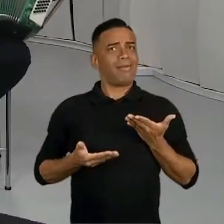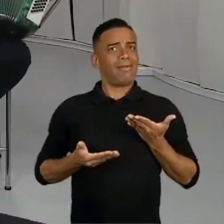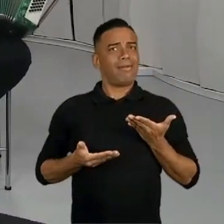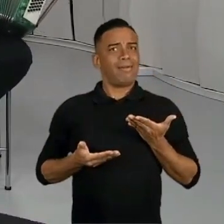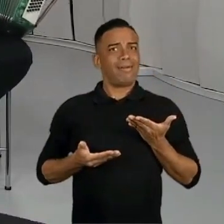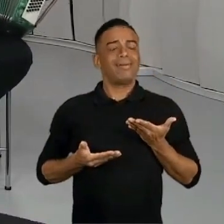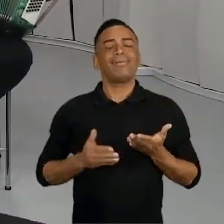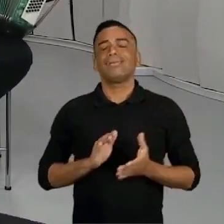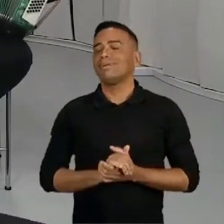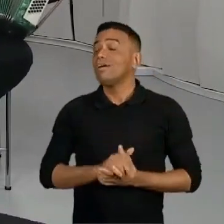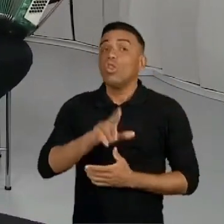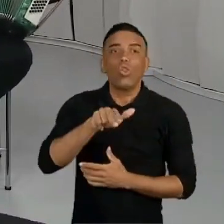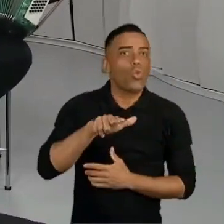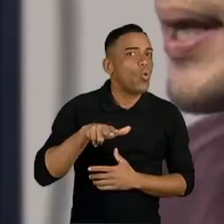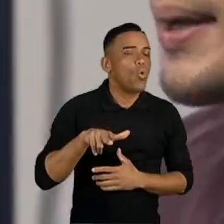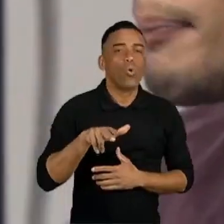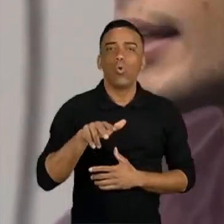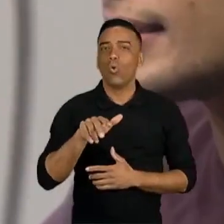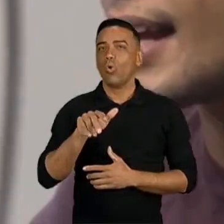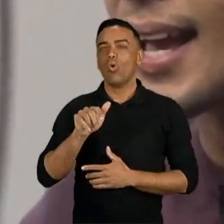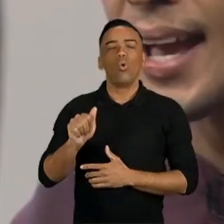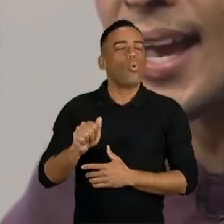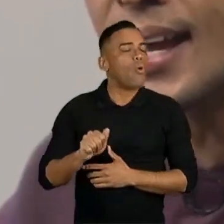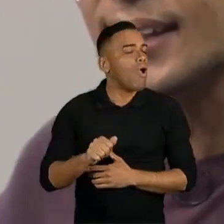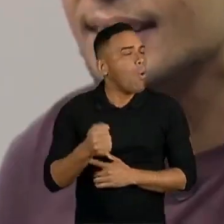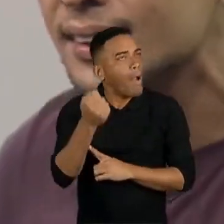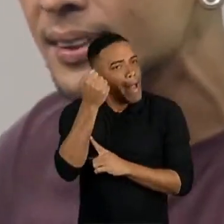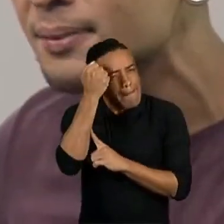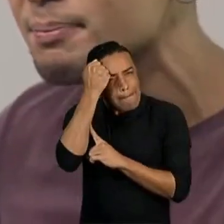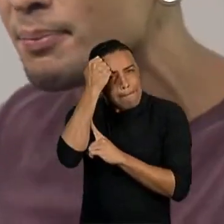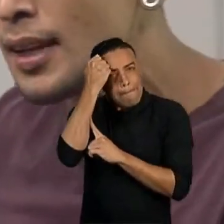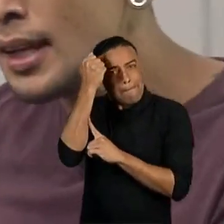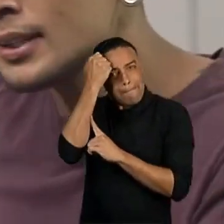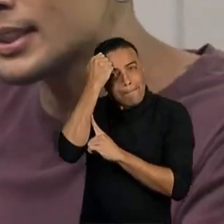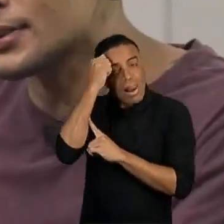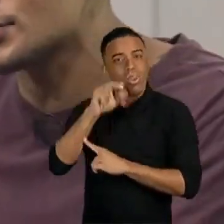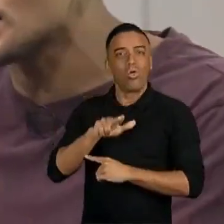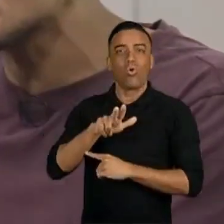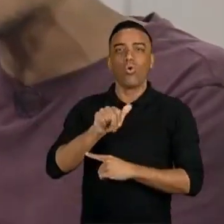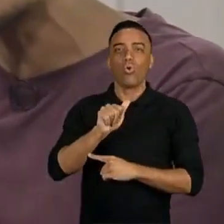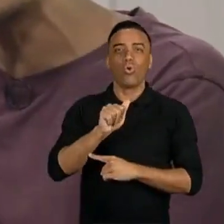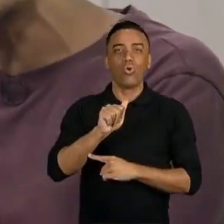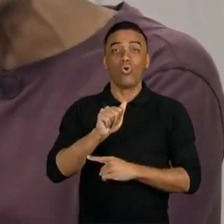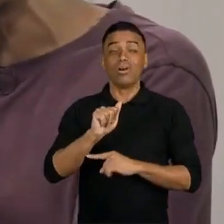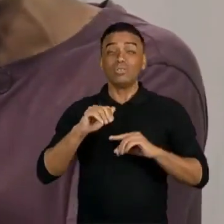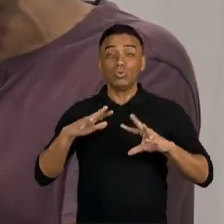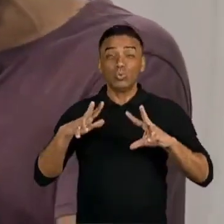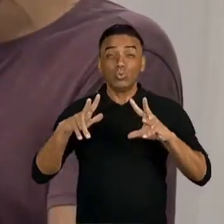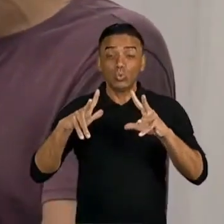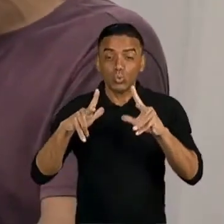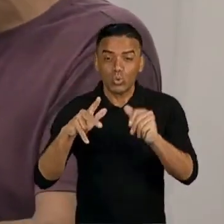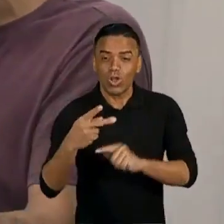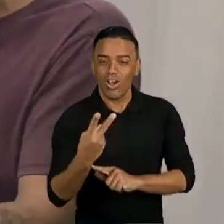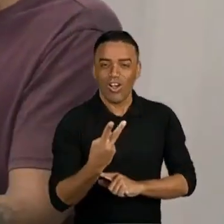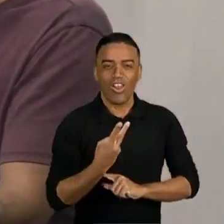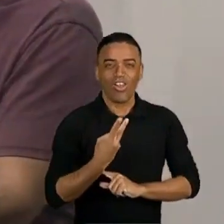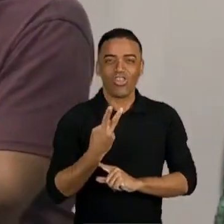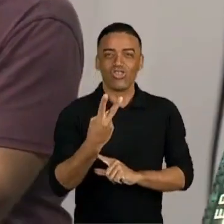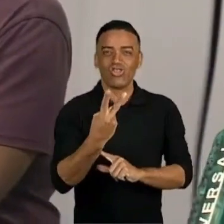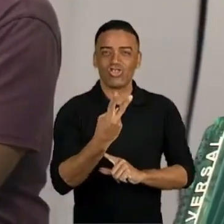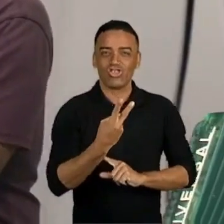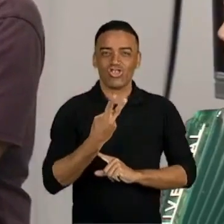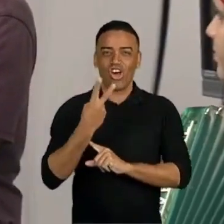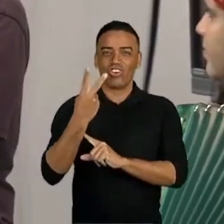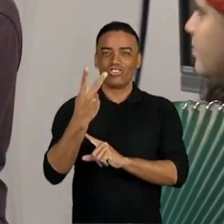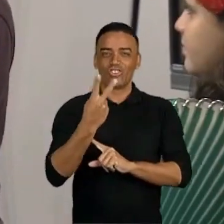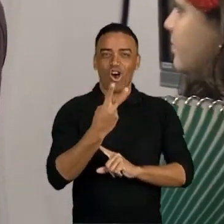nunca vou me arrepender, de tudo que foi. Eu pra conquistar